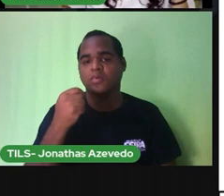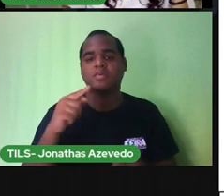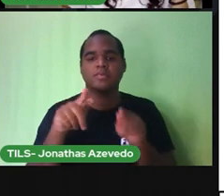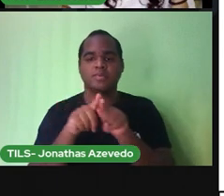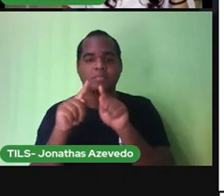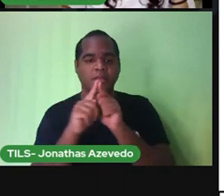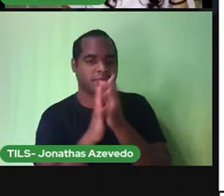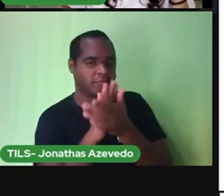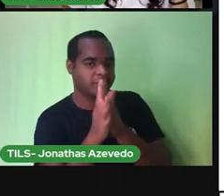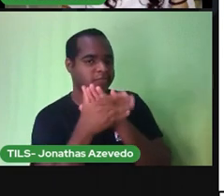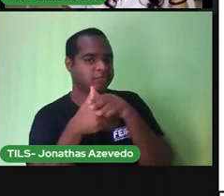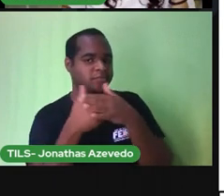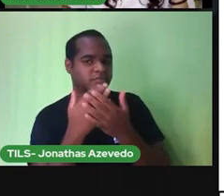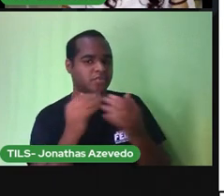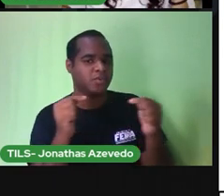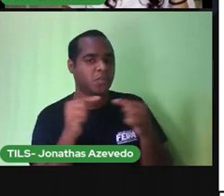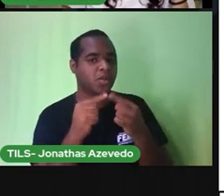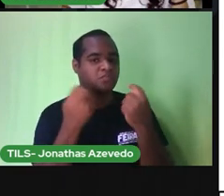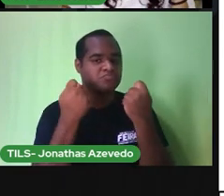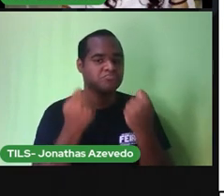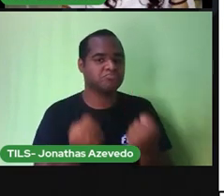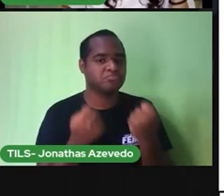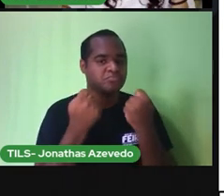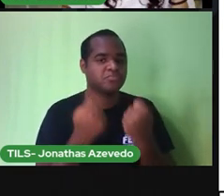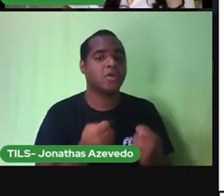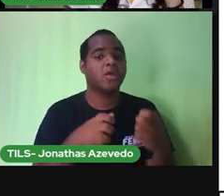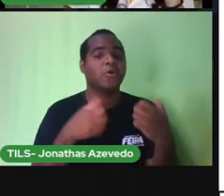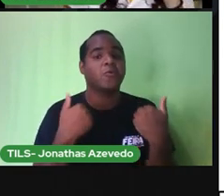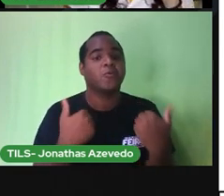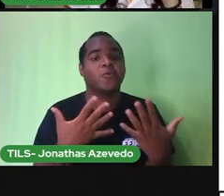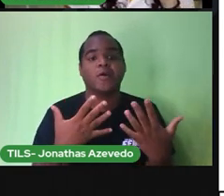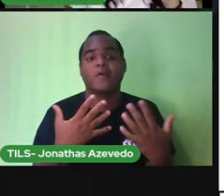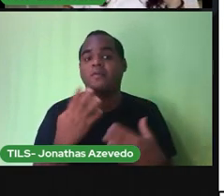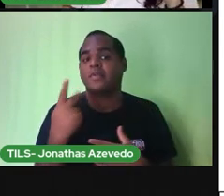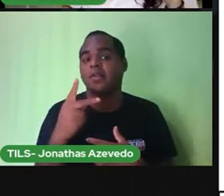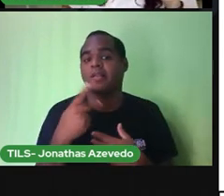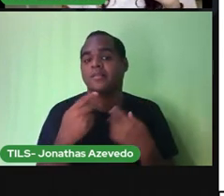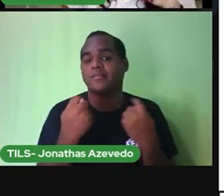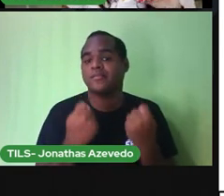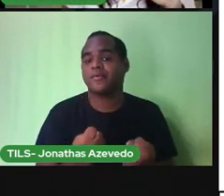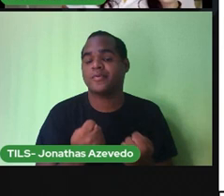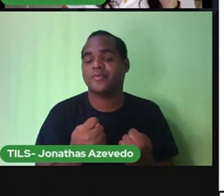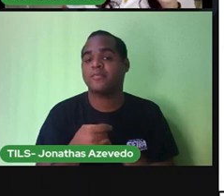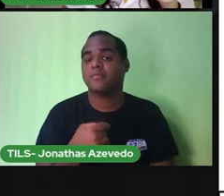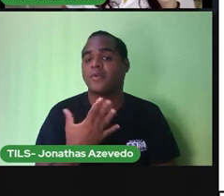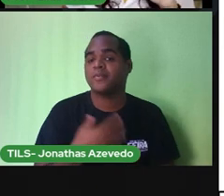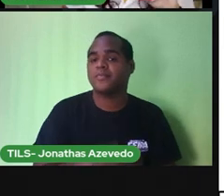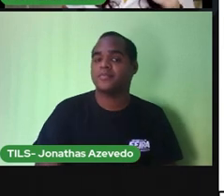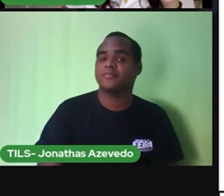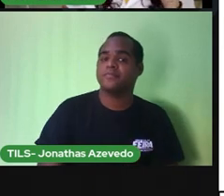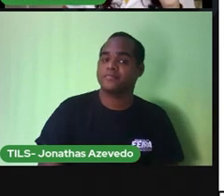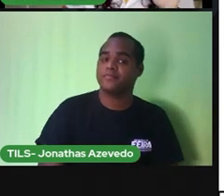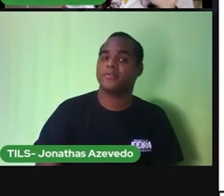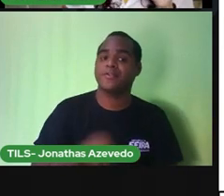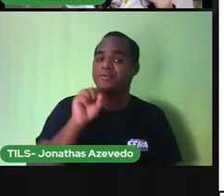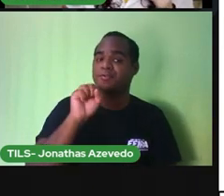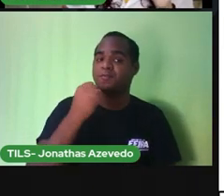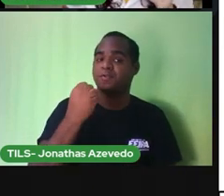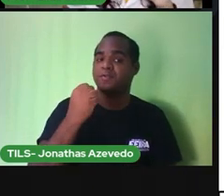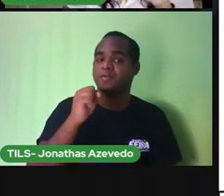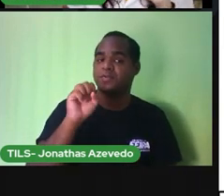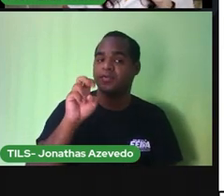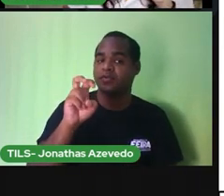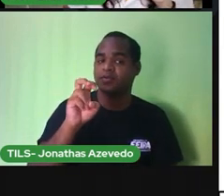qual é o mais pesado? é a maior massa? Isso mesmo o sabonete ele tem